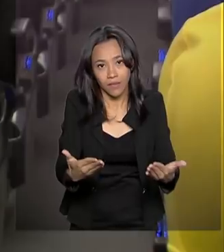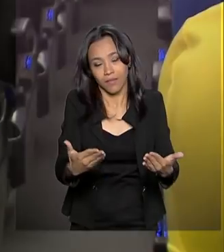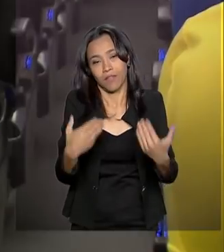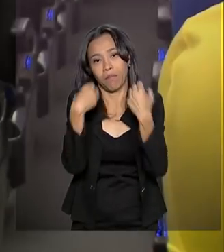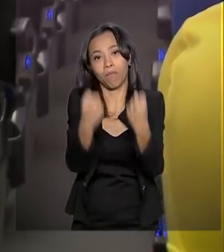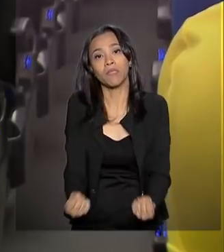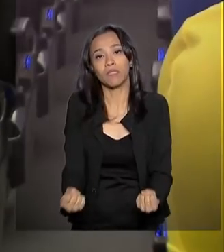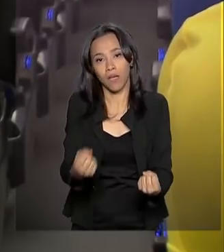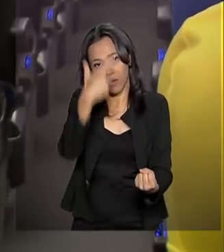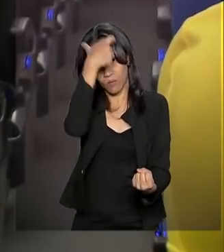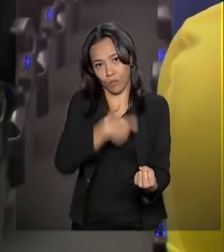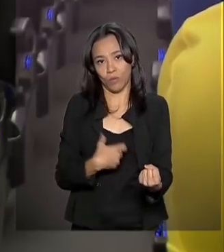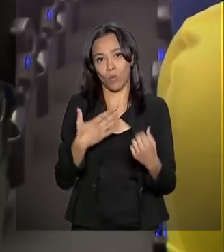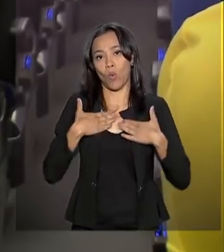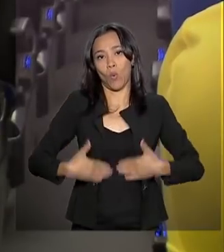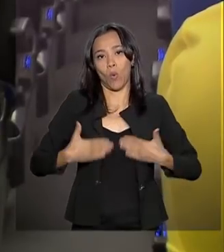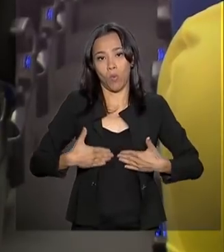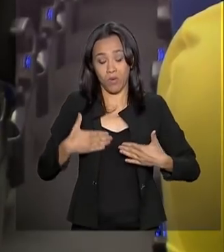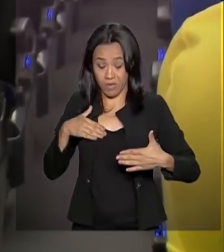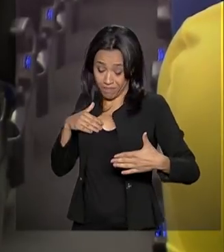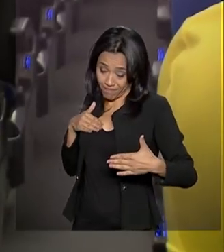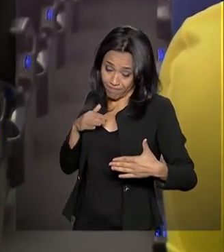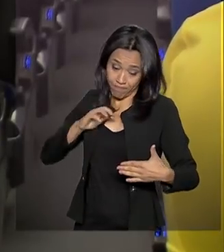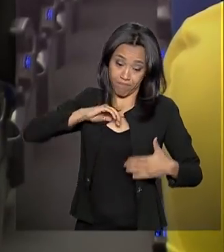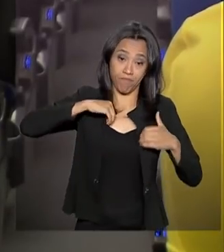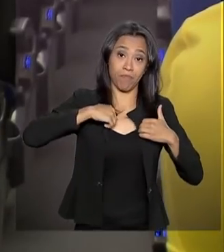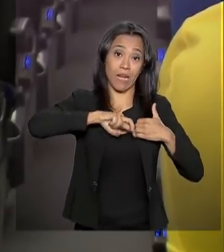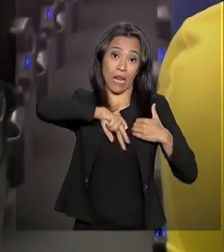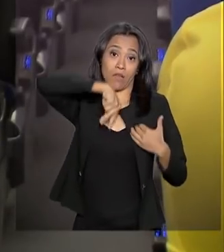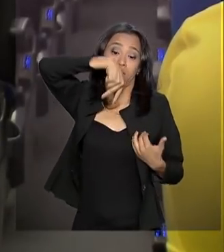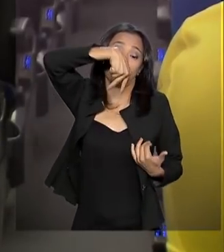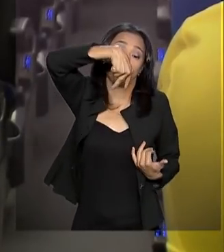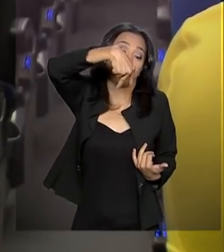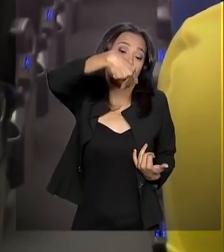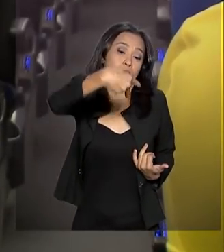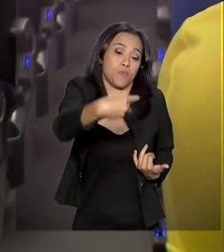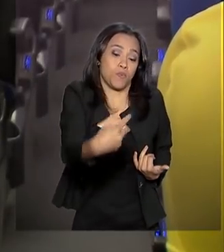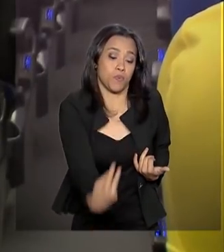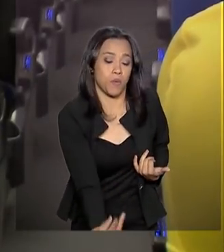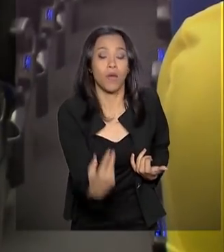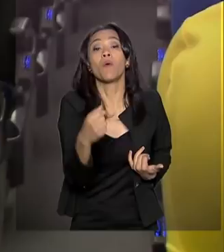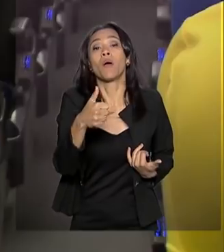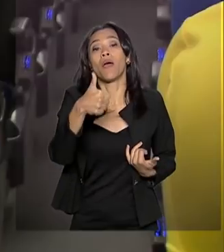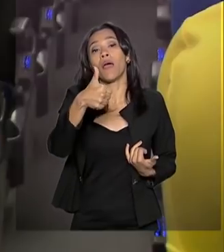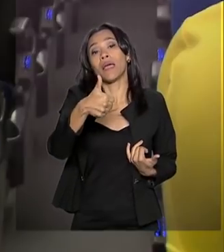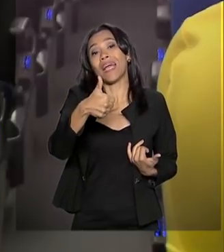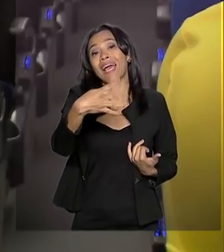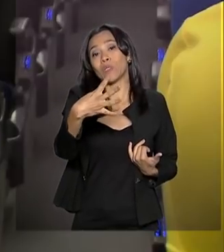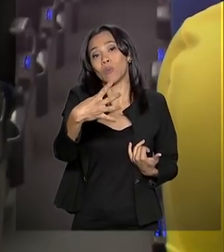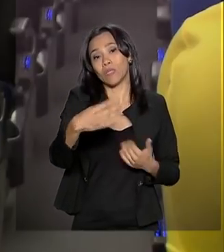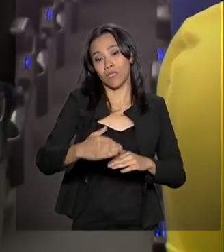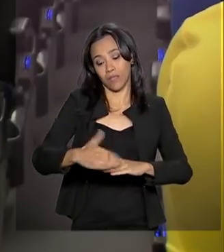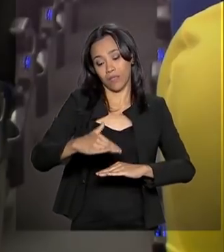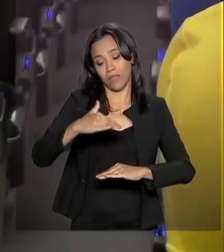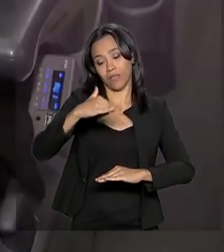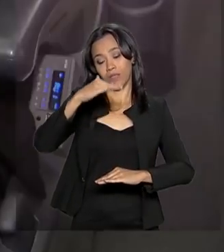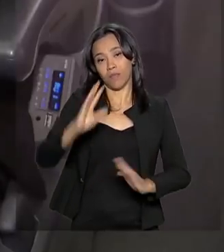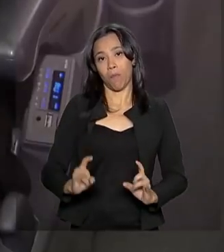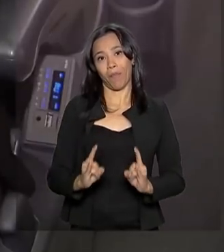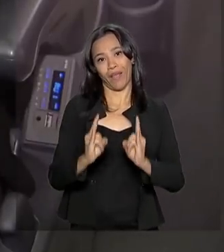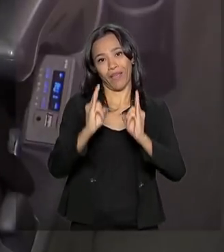E o impacto de uma colisão como essa equivale ao de uma queda de um prédio de 14 andares. Por isso,